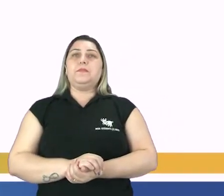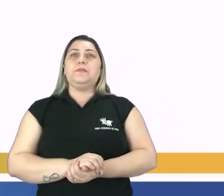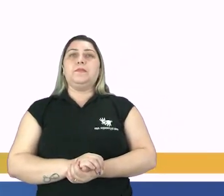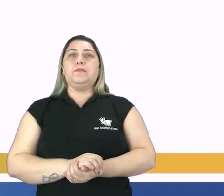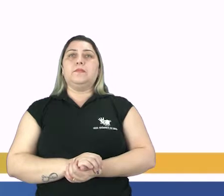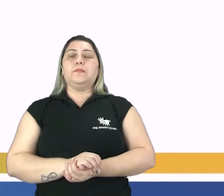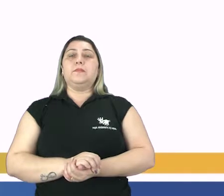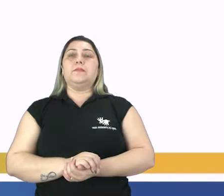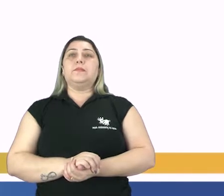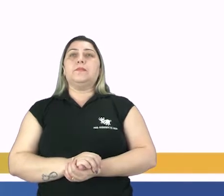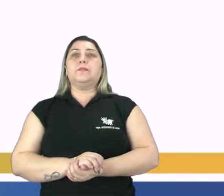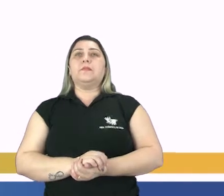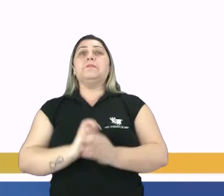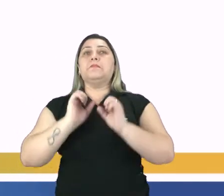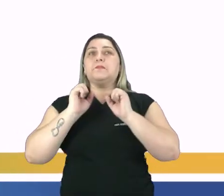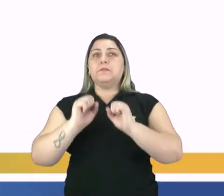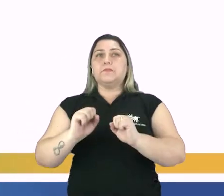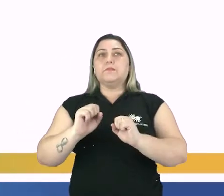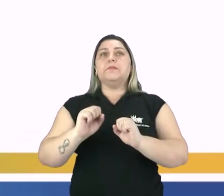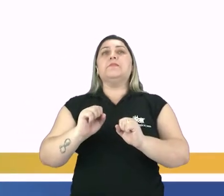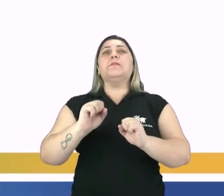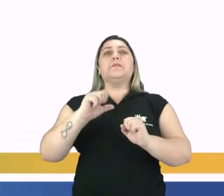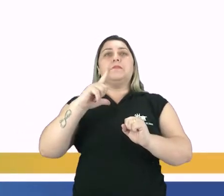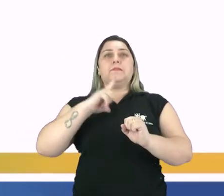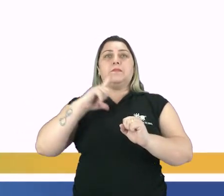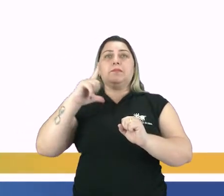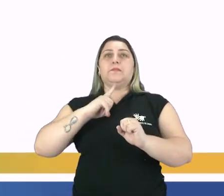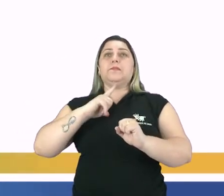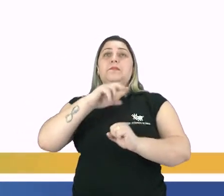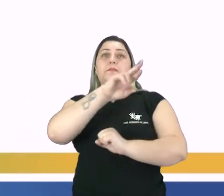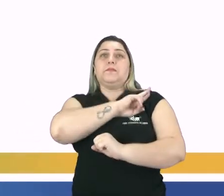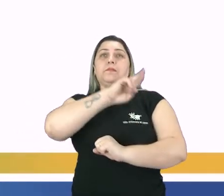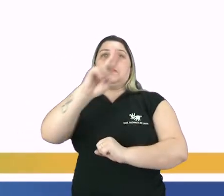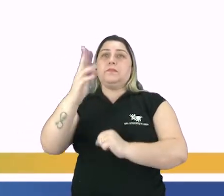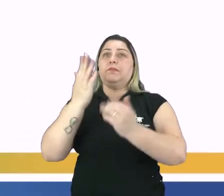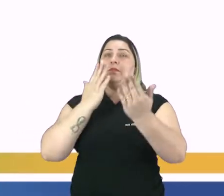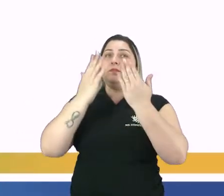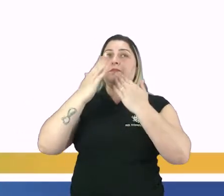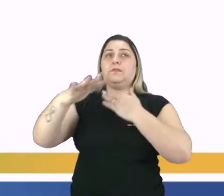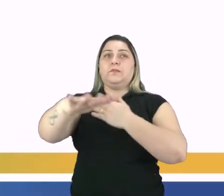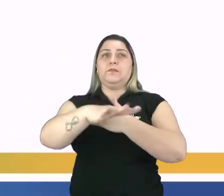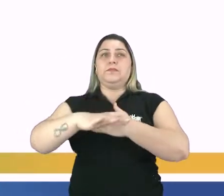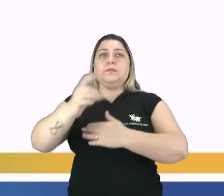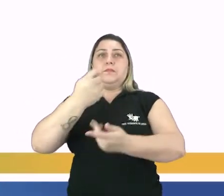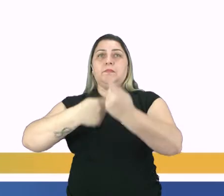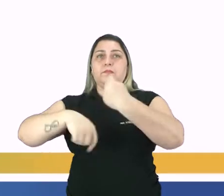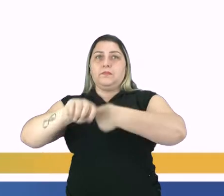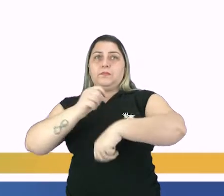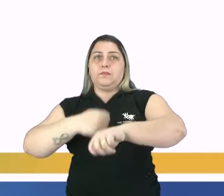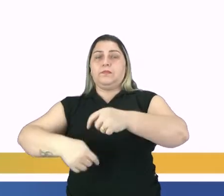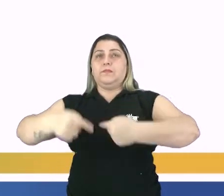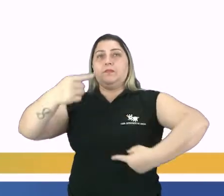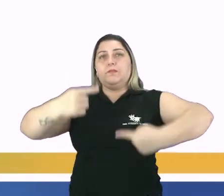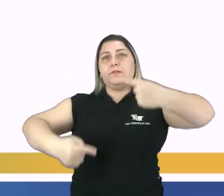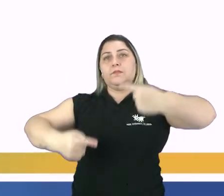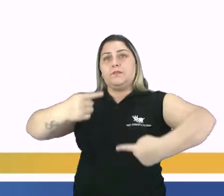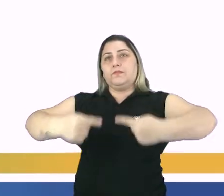migrações podem ser desencadeadas por fatores religiosos, psicológicos, sociais,